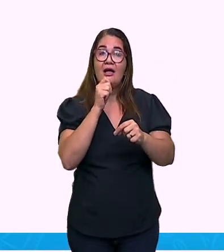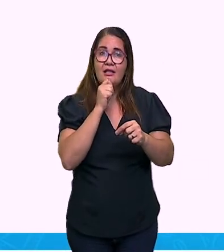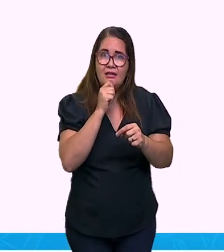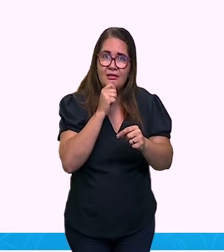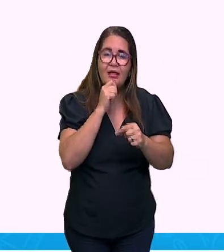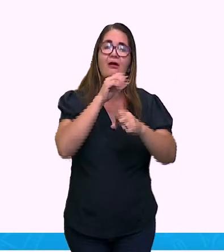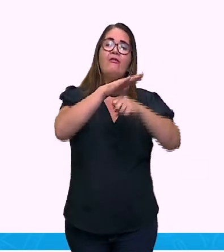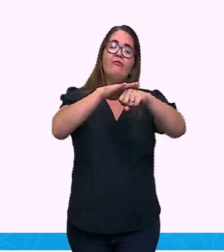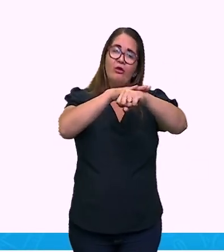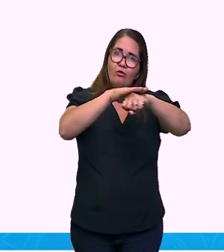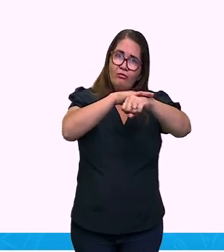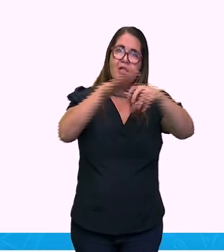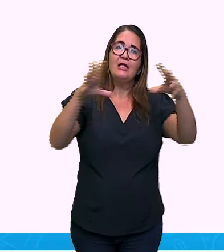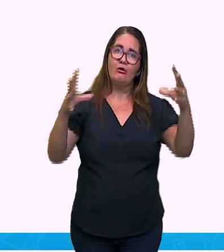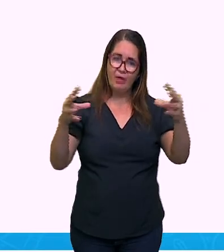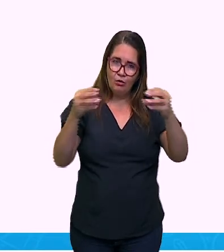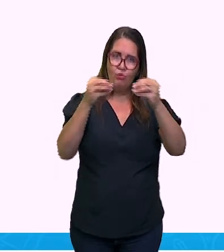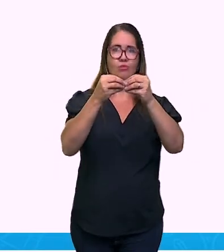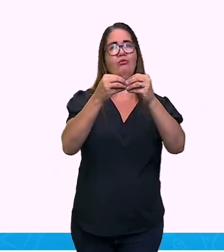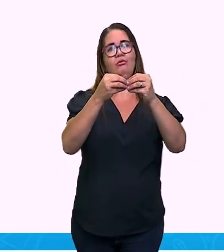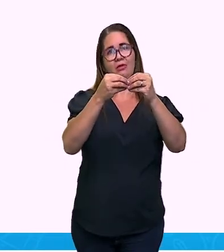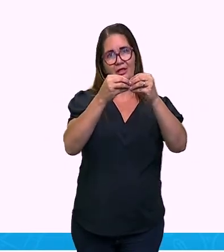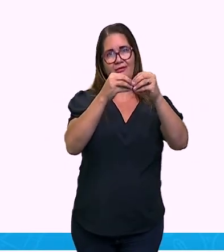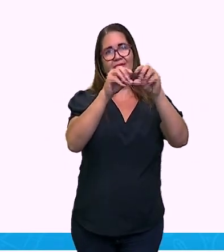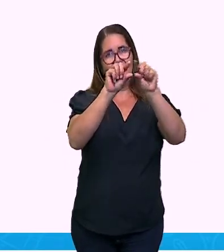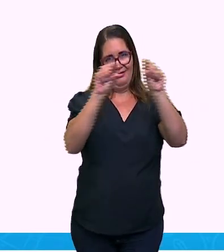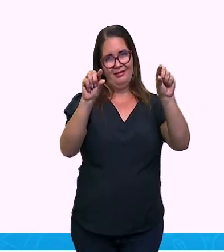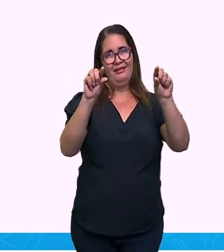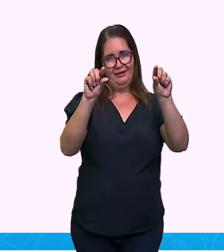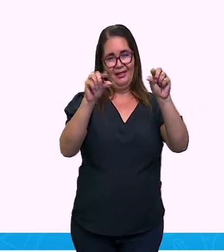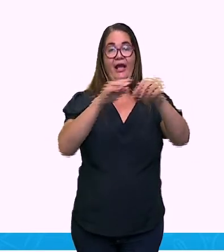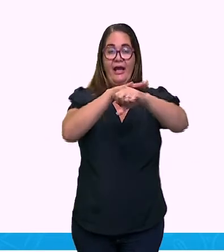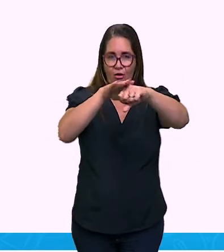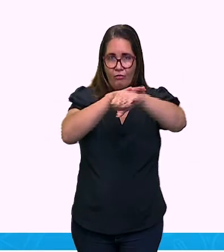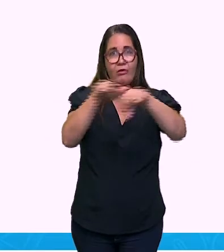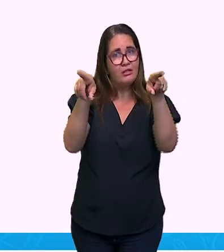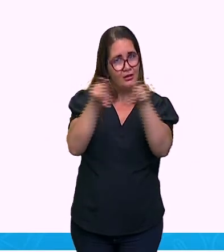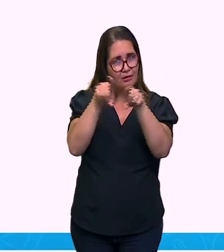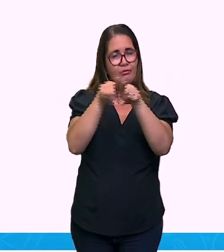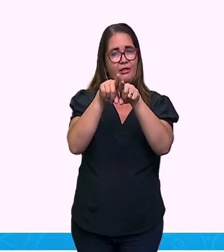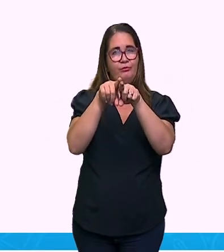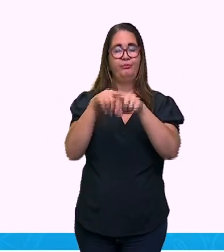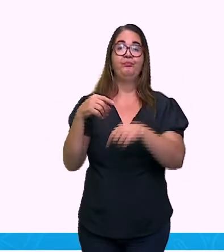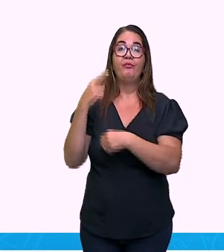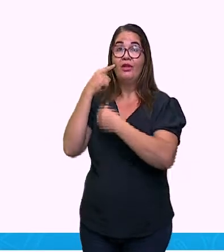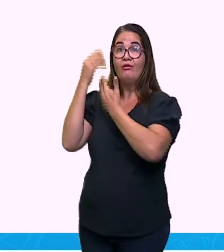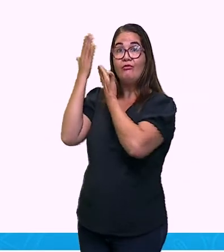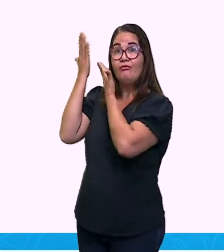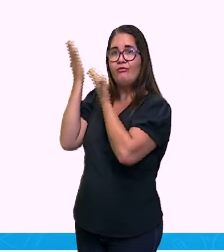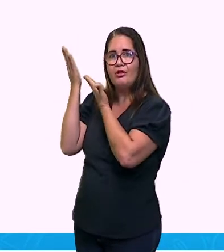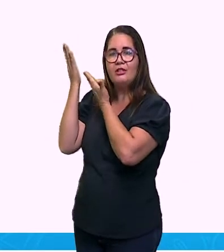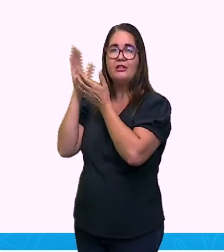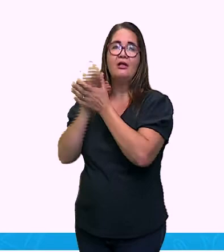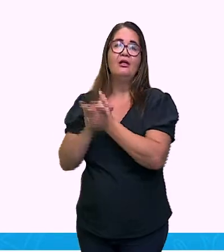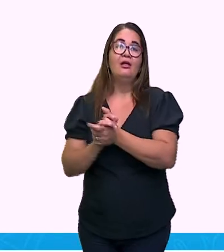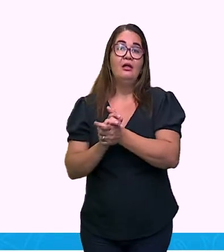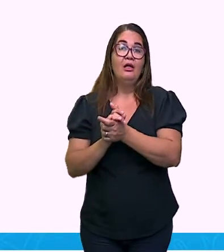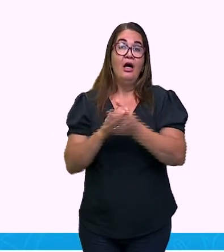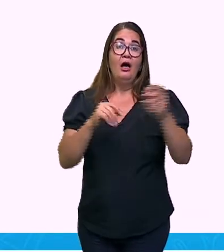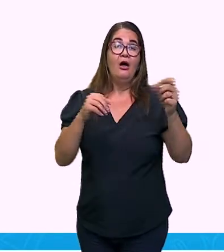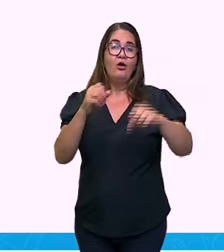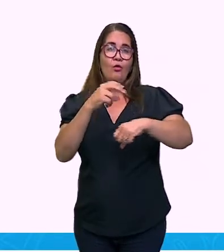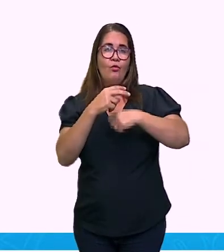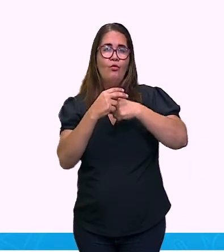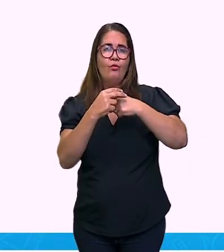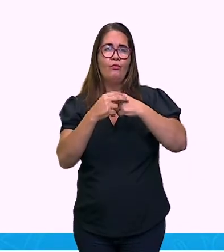muito importante sobre a palavrinha pois. Porque ela pode significar dois sentidos numa oração. Se